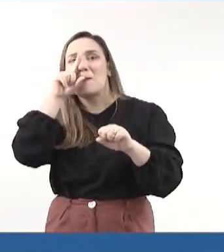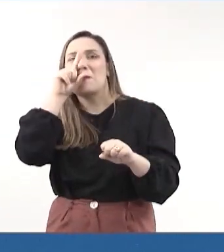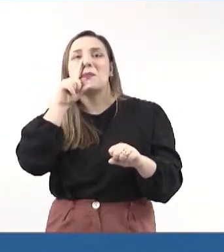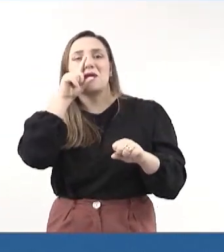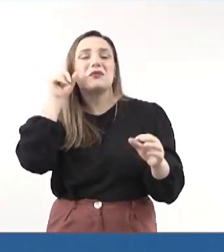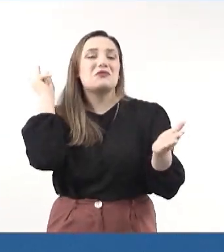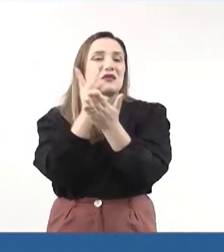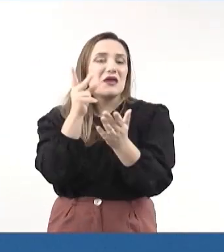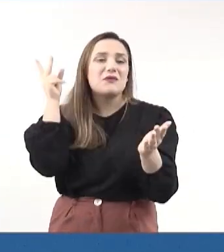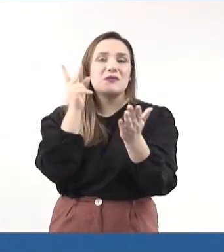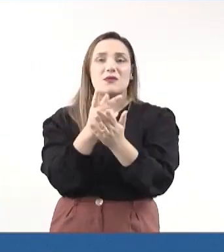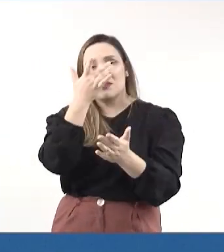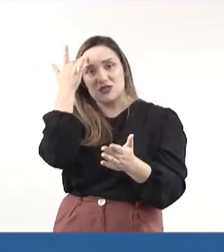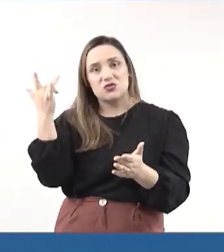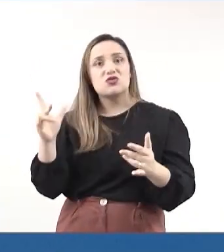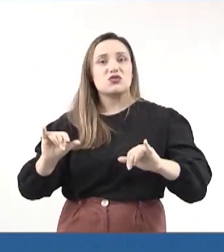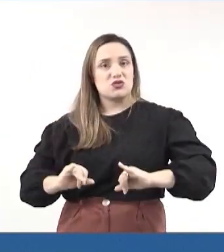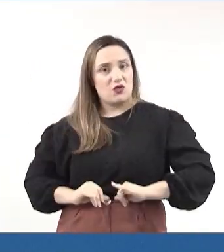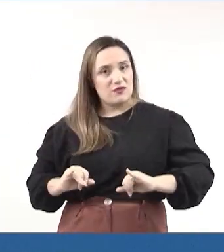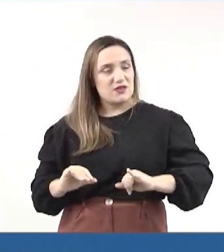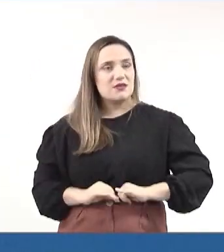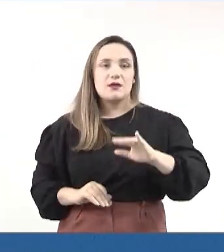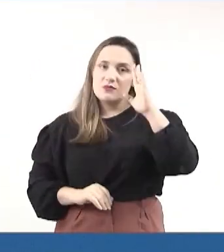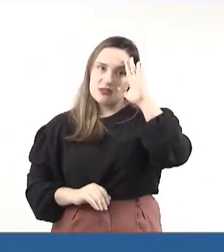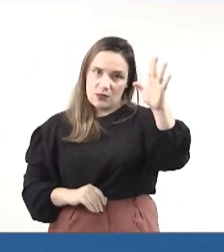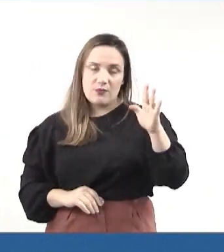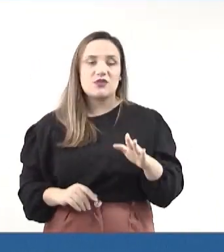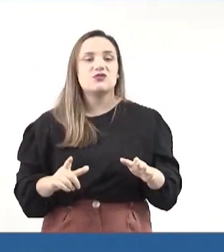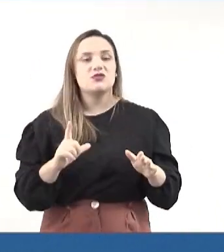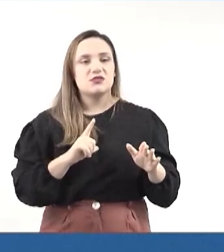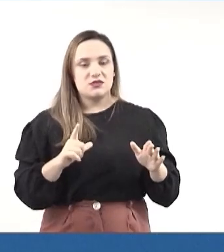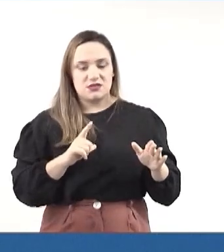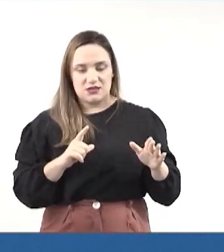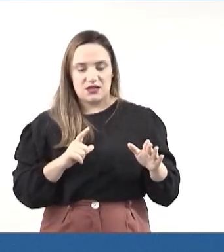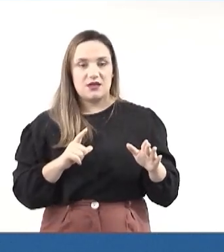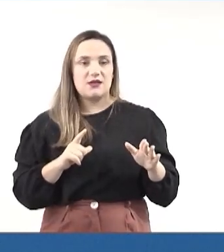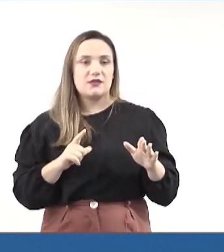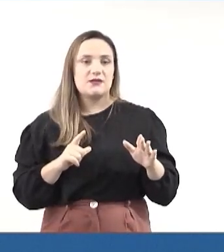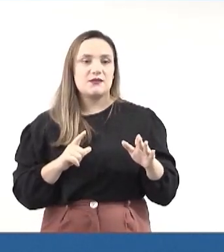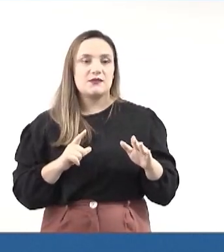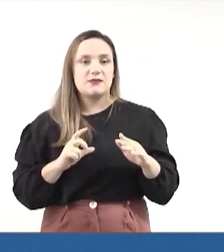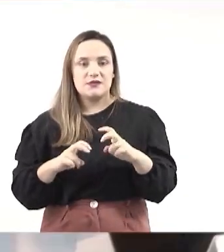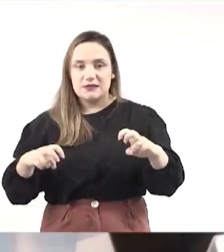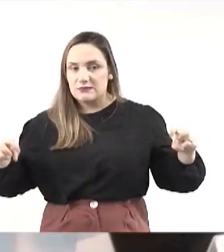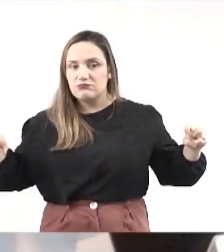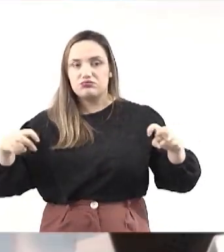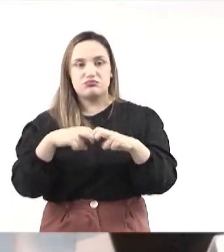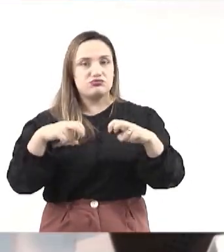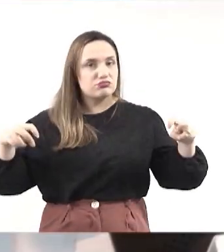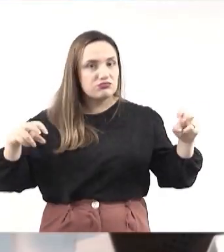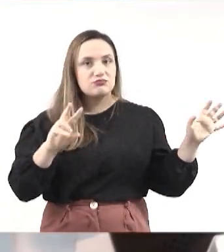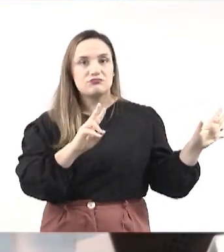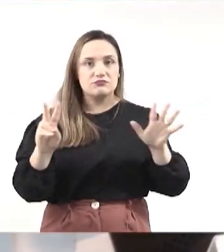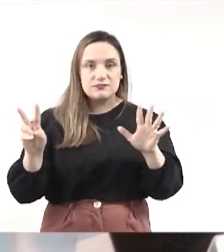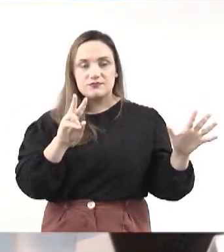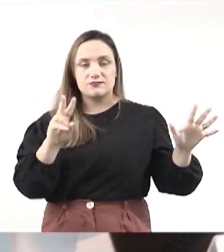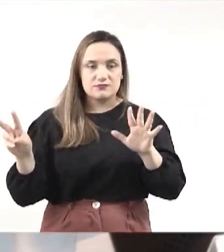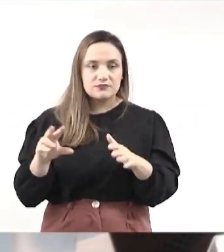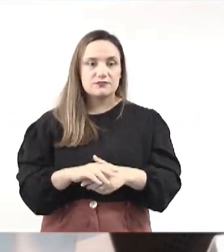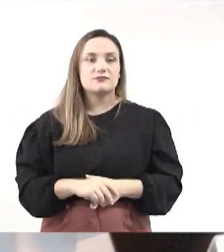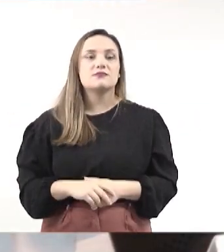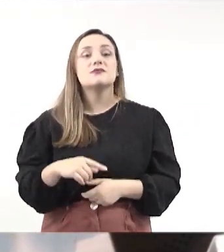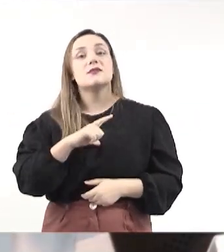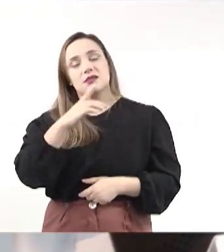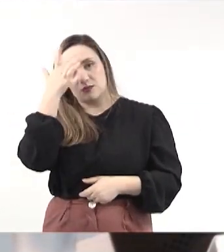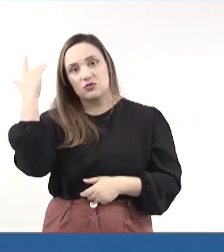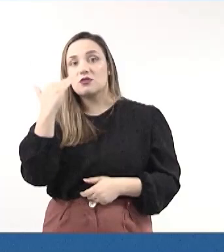constante que as pessoas correm, principalmente em trechos onde ocorrem acidentes toda semana, inclusive com